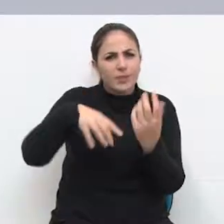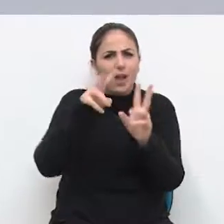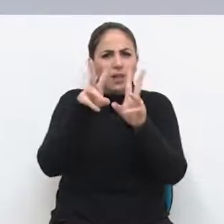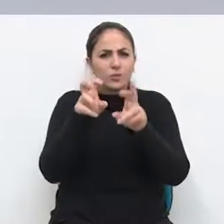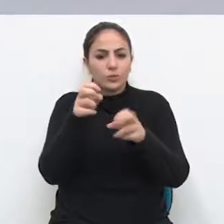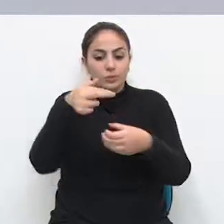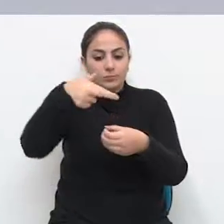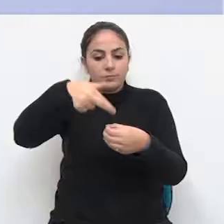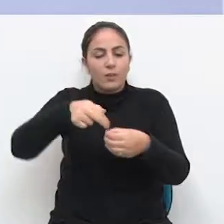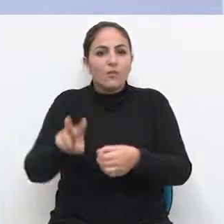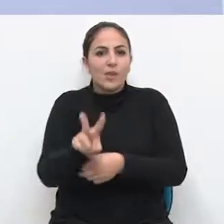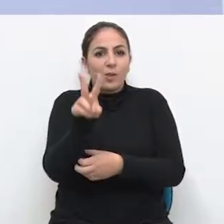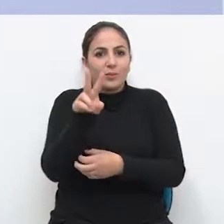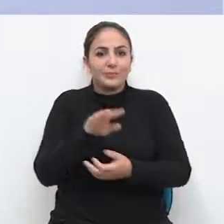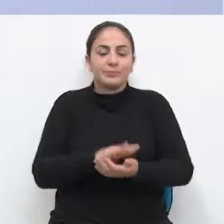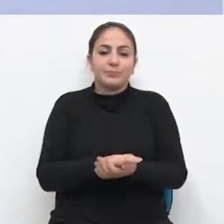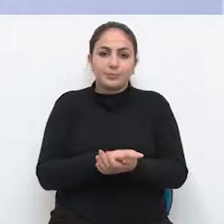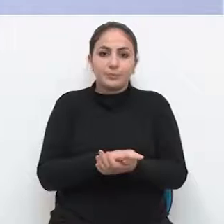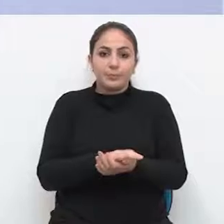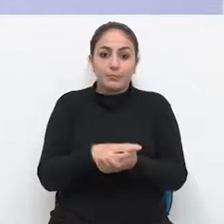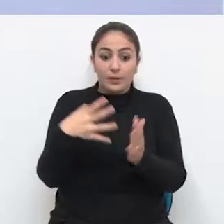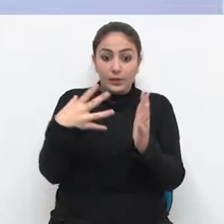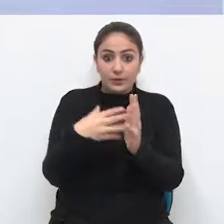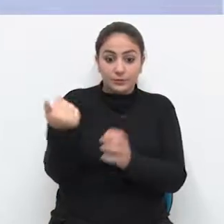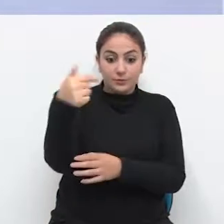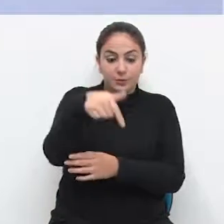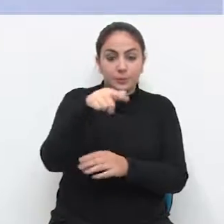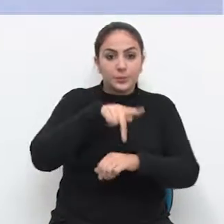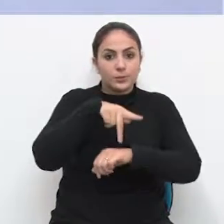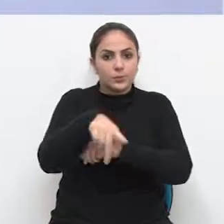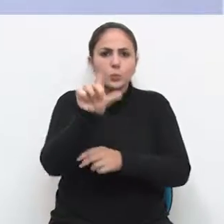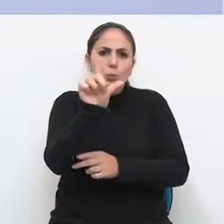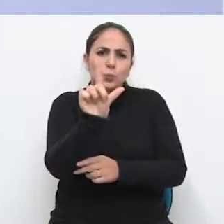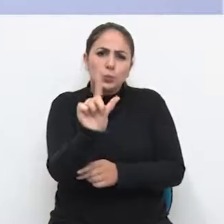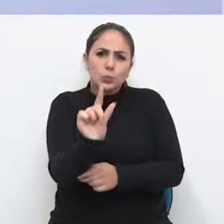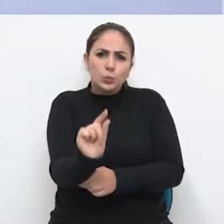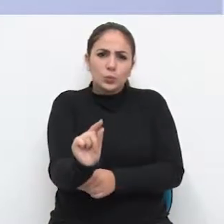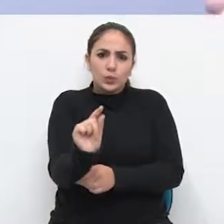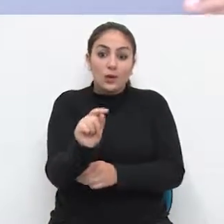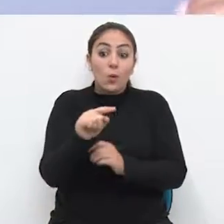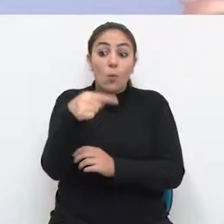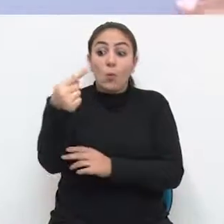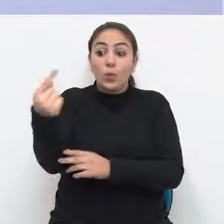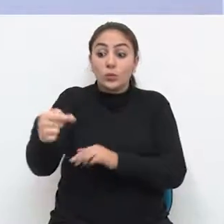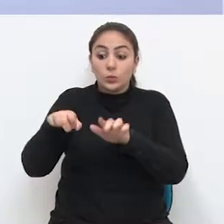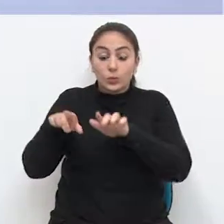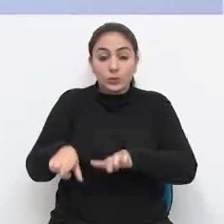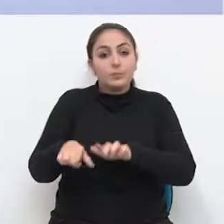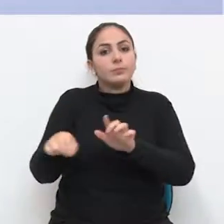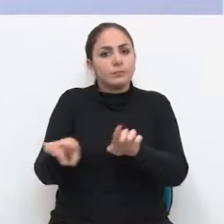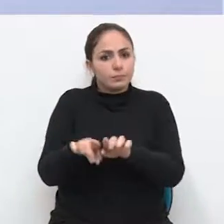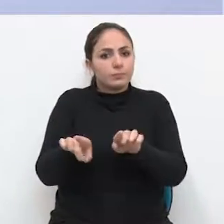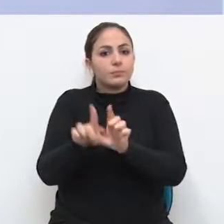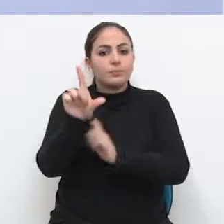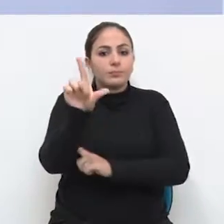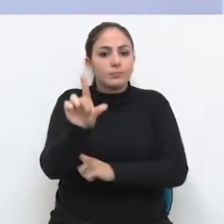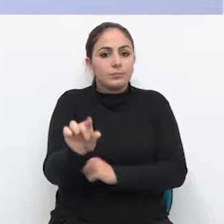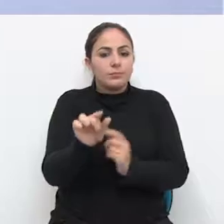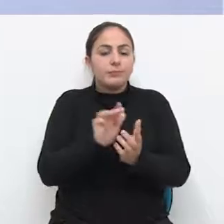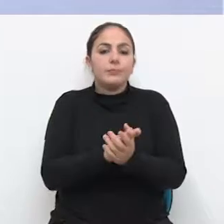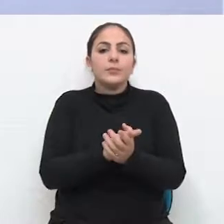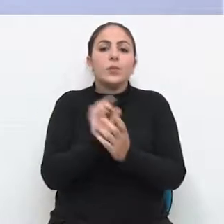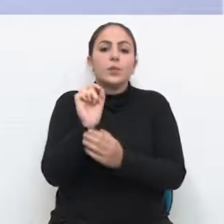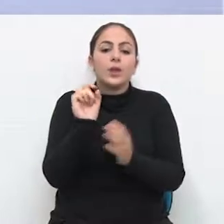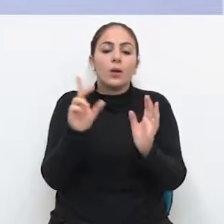preço do combustível. Como a rede que se instalou aqui em Passundo diminuiu, com isso os outros estabelecimentos também estão baixando e